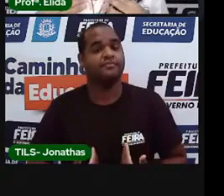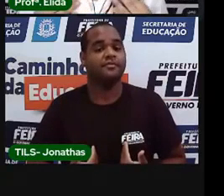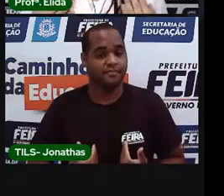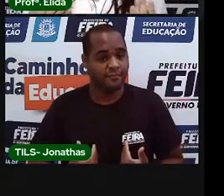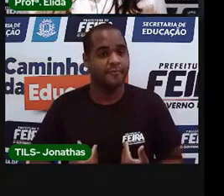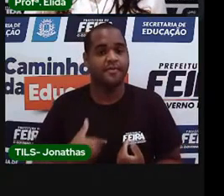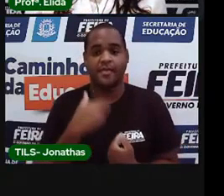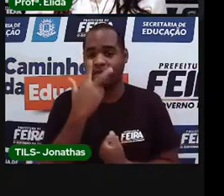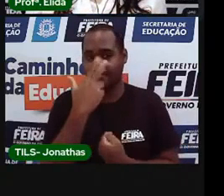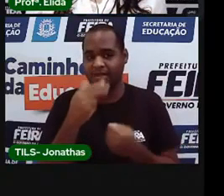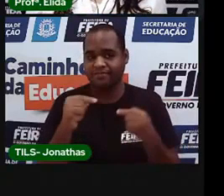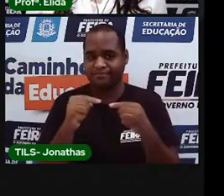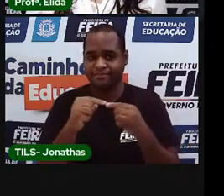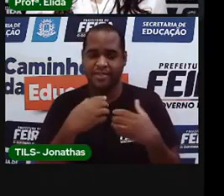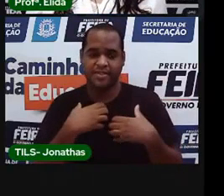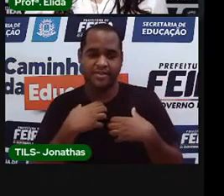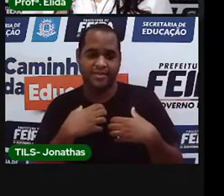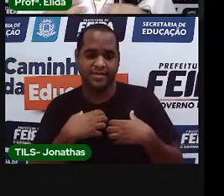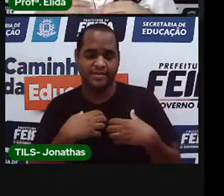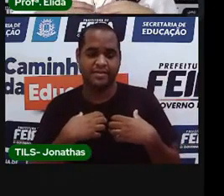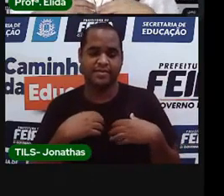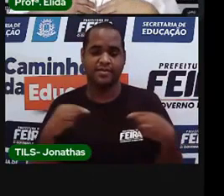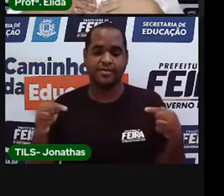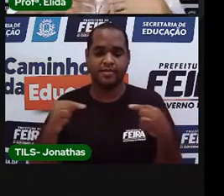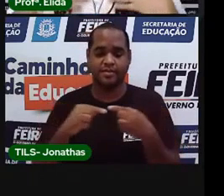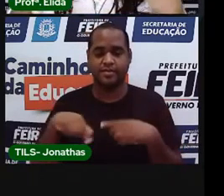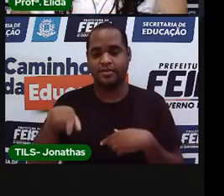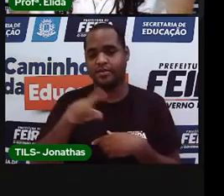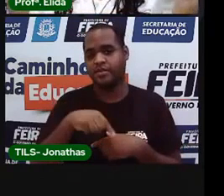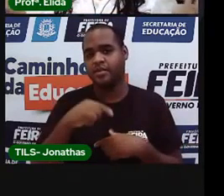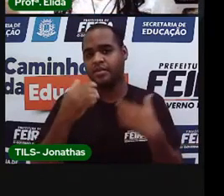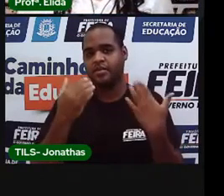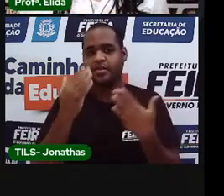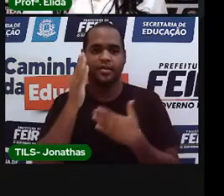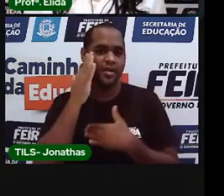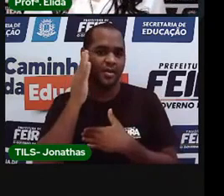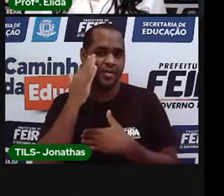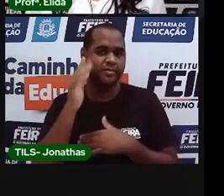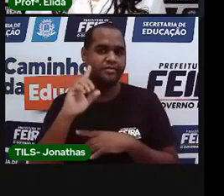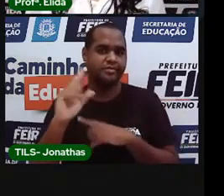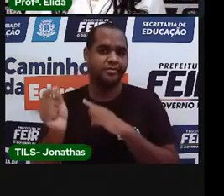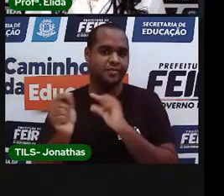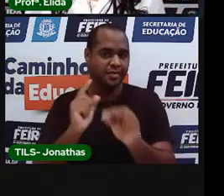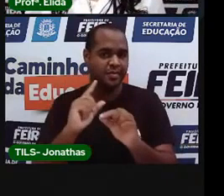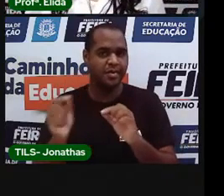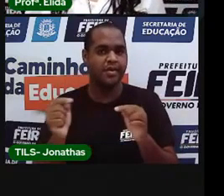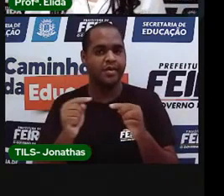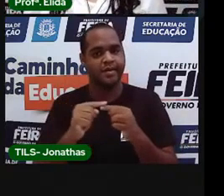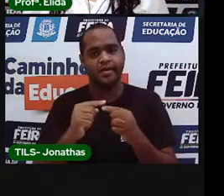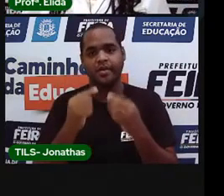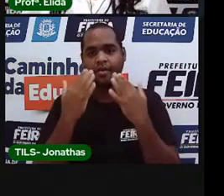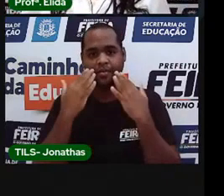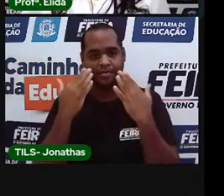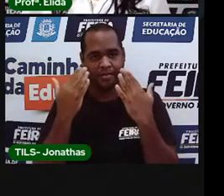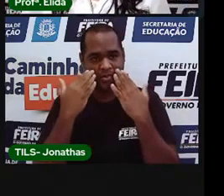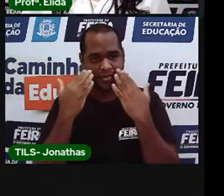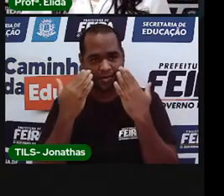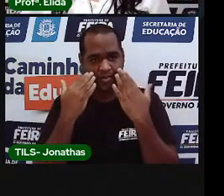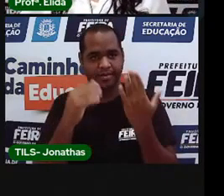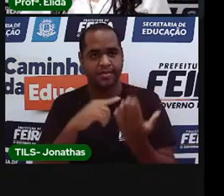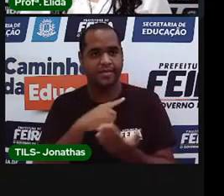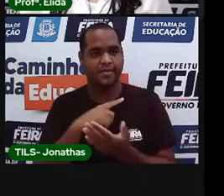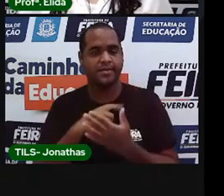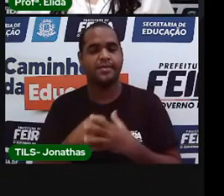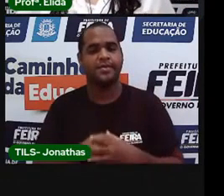dependendo do que a gente esteja sentindo, ele sai e se mostra para as pessoas. Tipo